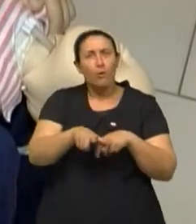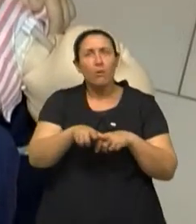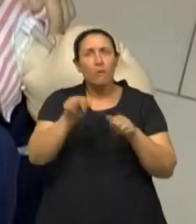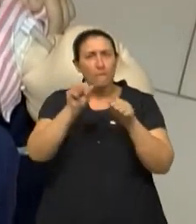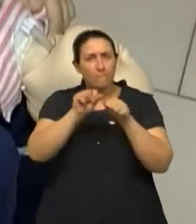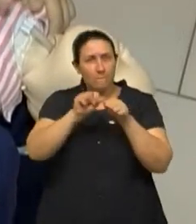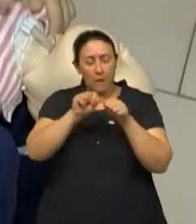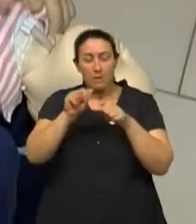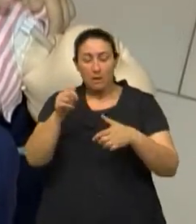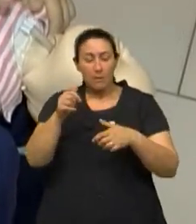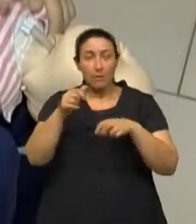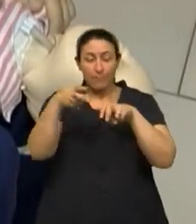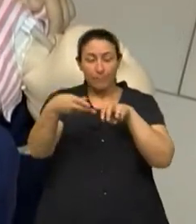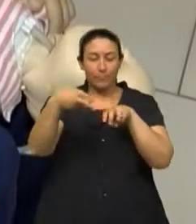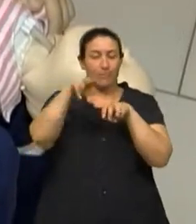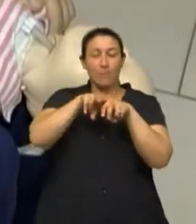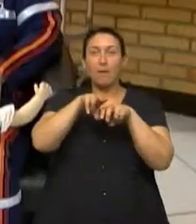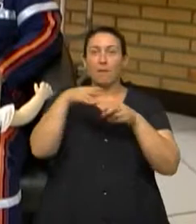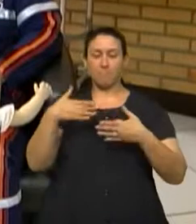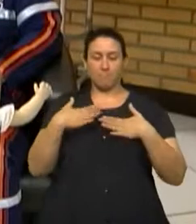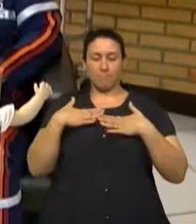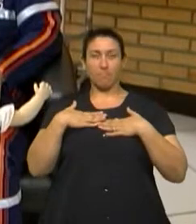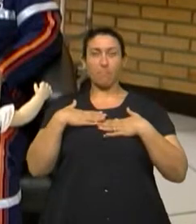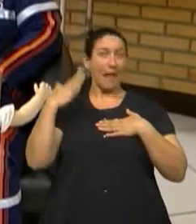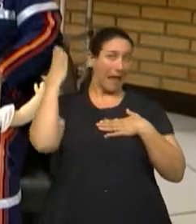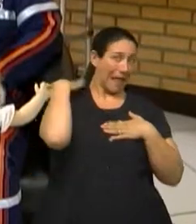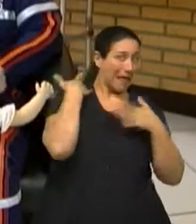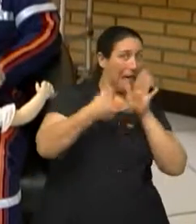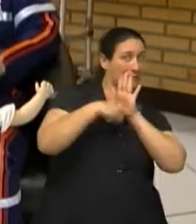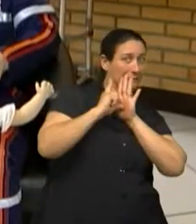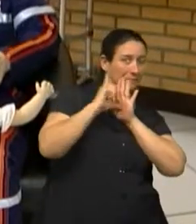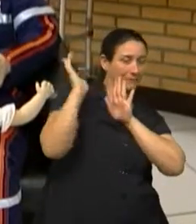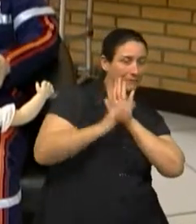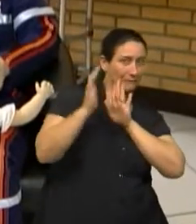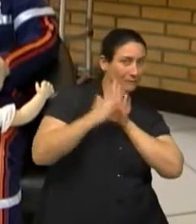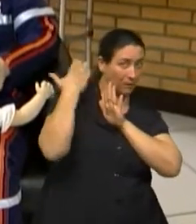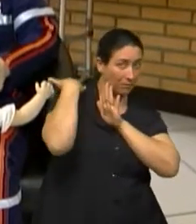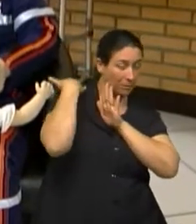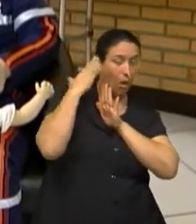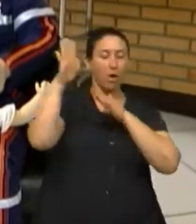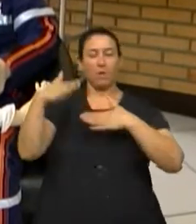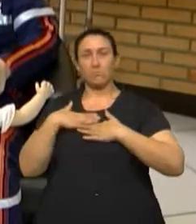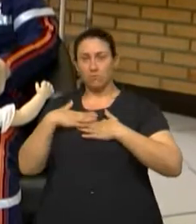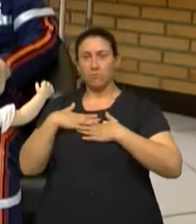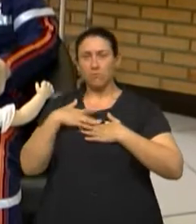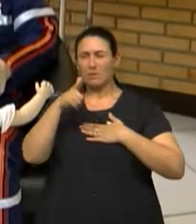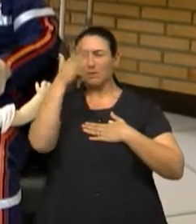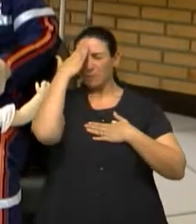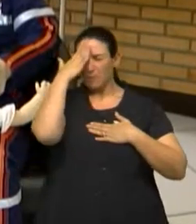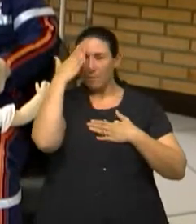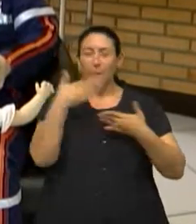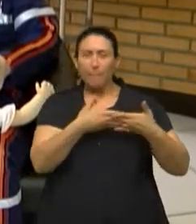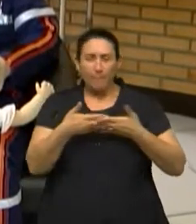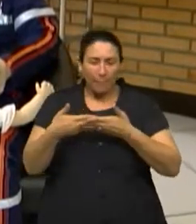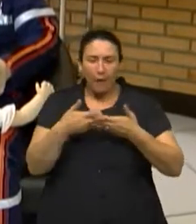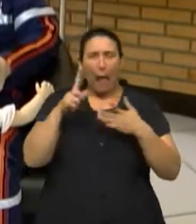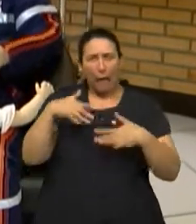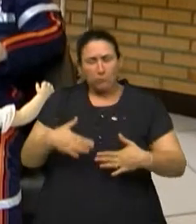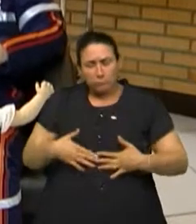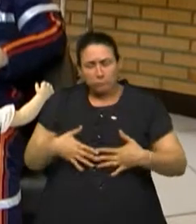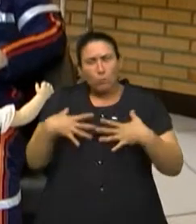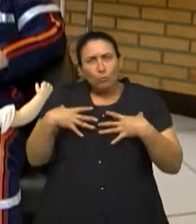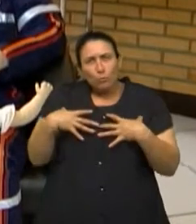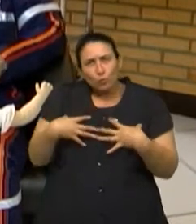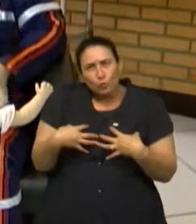pela frente. Empurrando, como no adulto seria a boca do estômago, lembrando que a criança tem um tórax bem menor. O